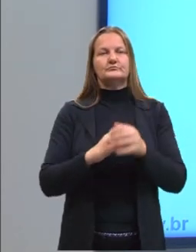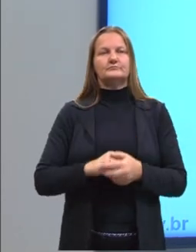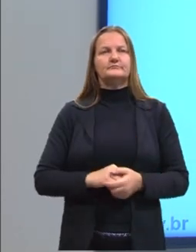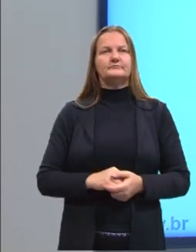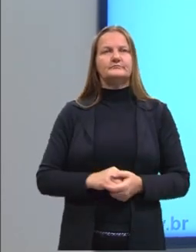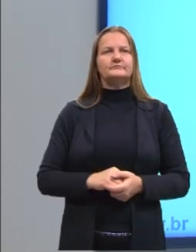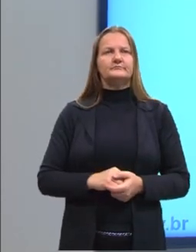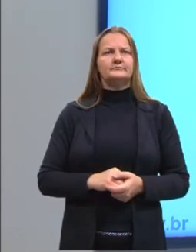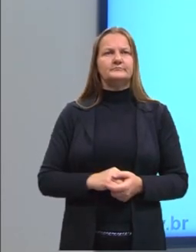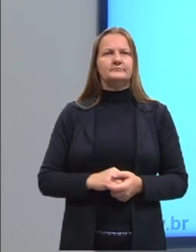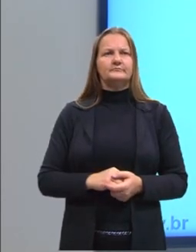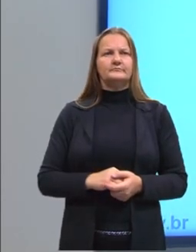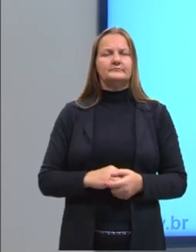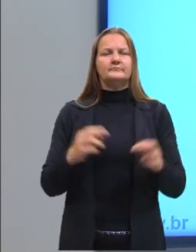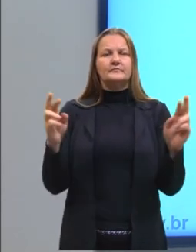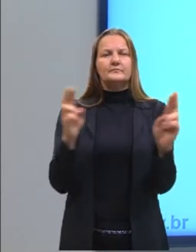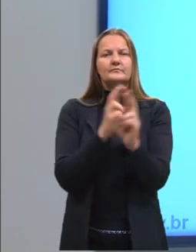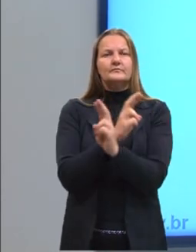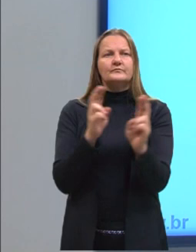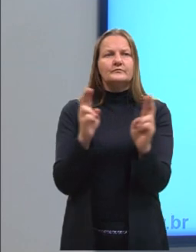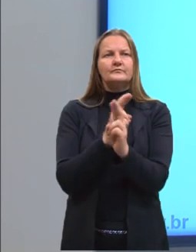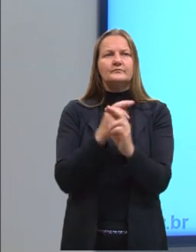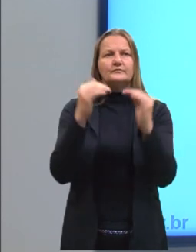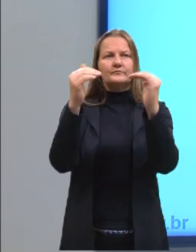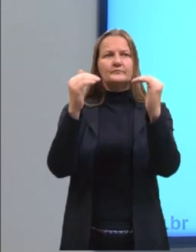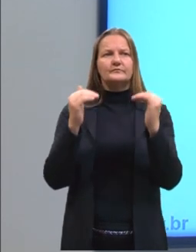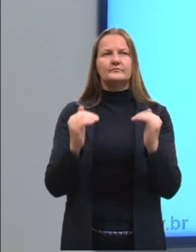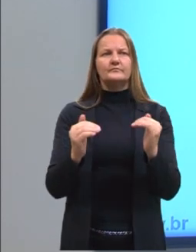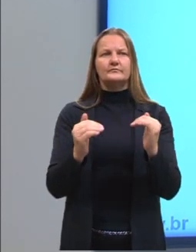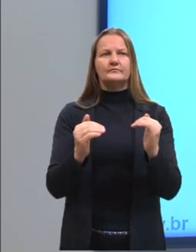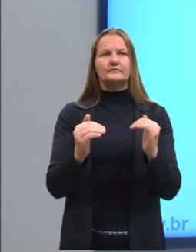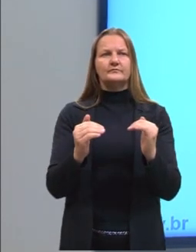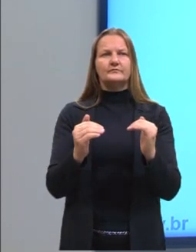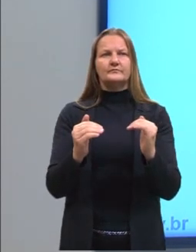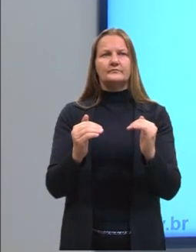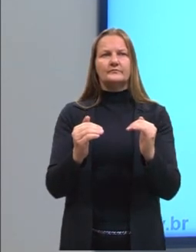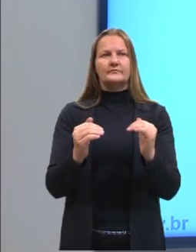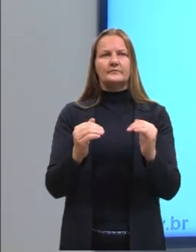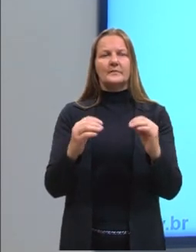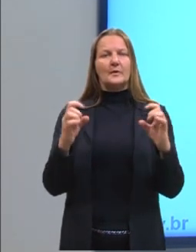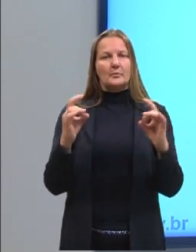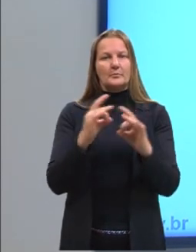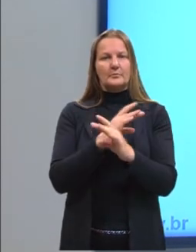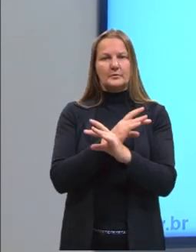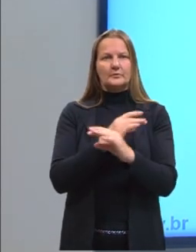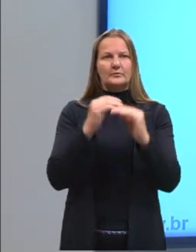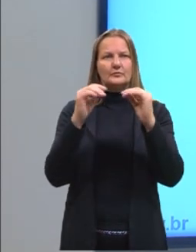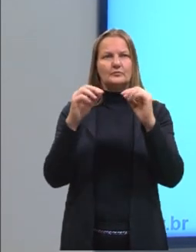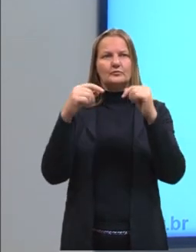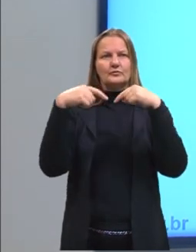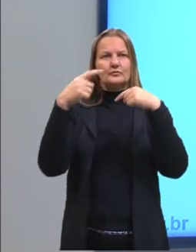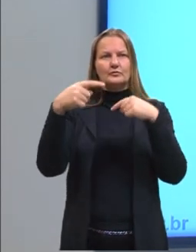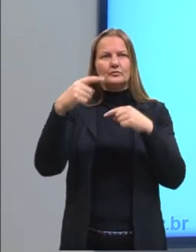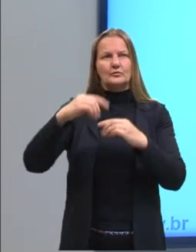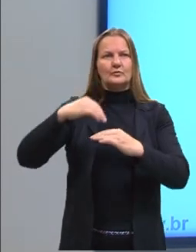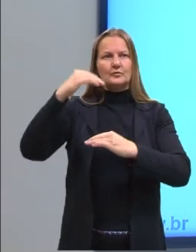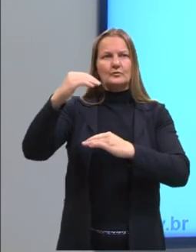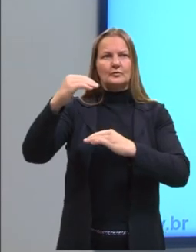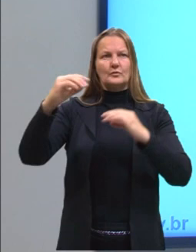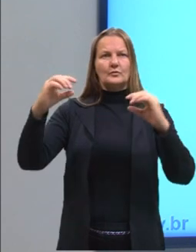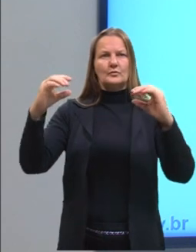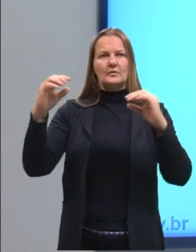a gente consegue, então, tirar essa relação. Se a gente faz uma certa modificação, a gente chega nessa daqui. Se eu passar este